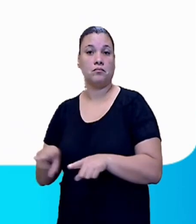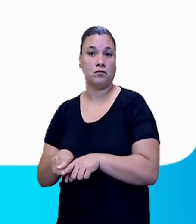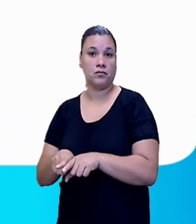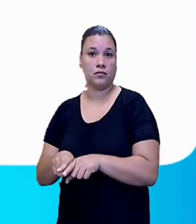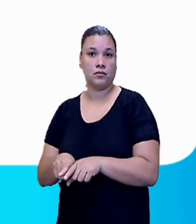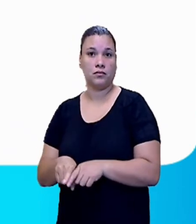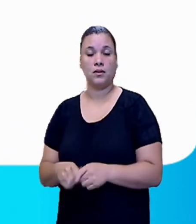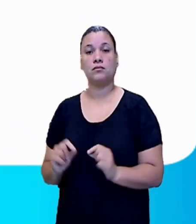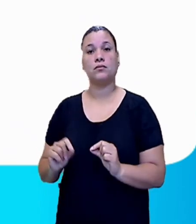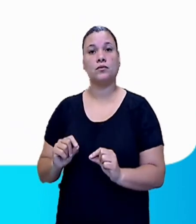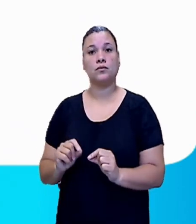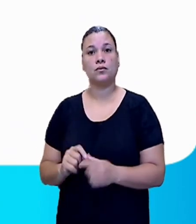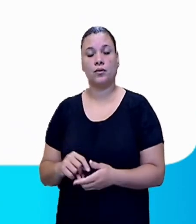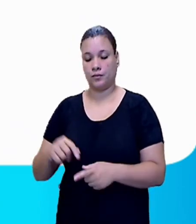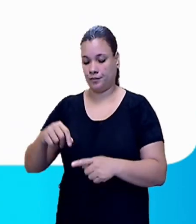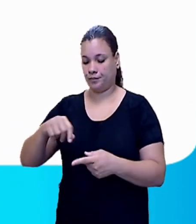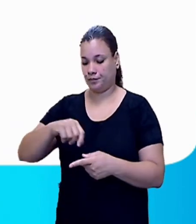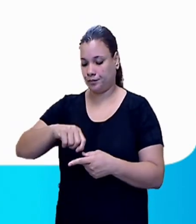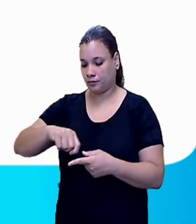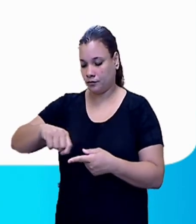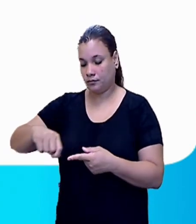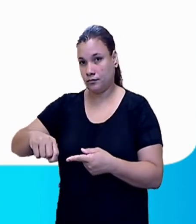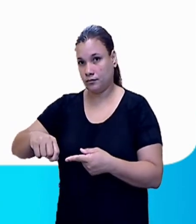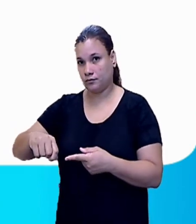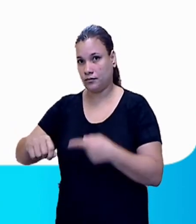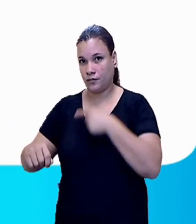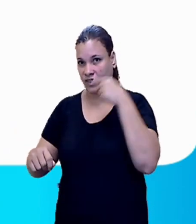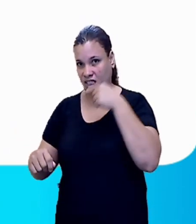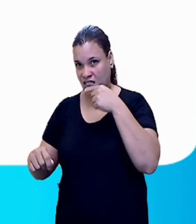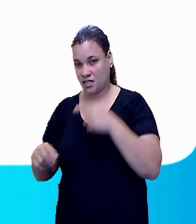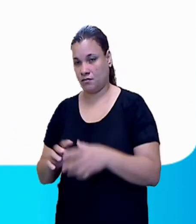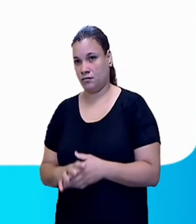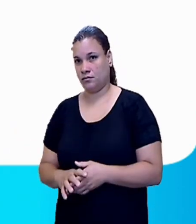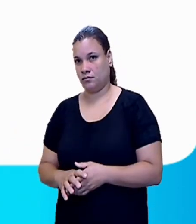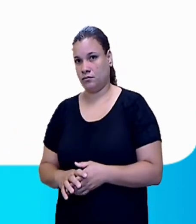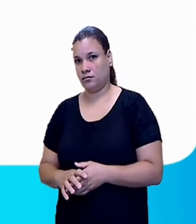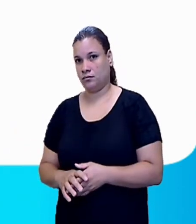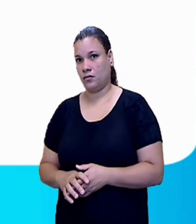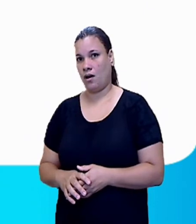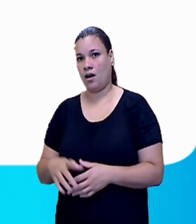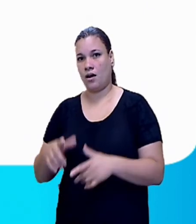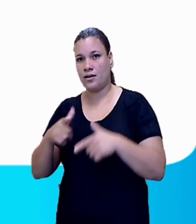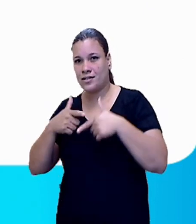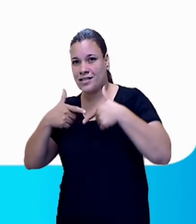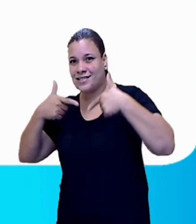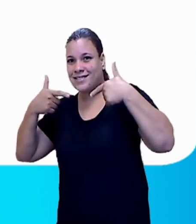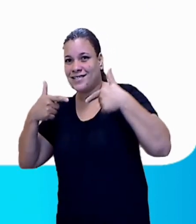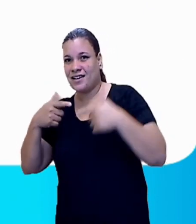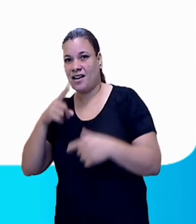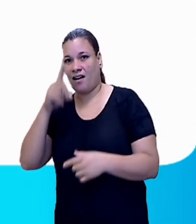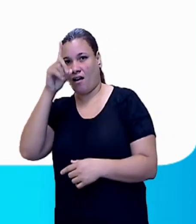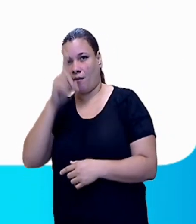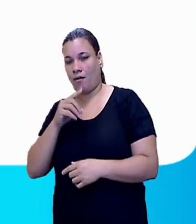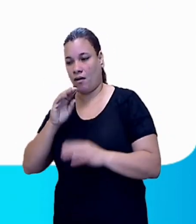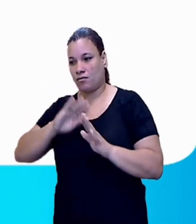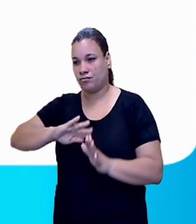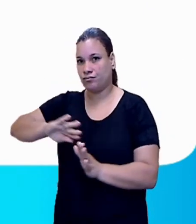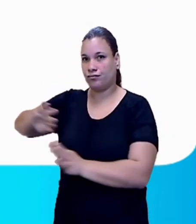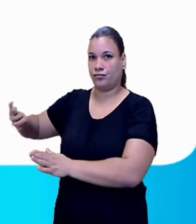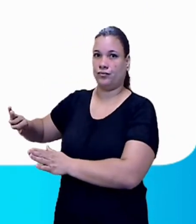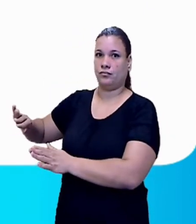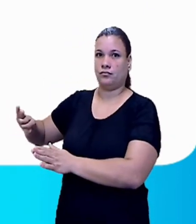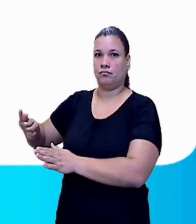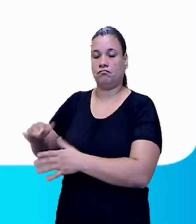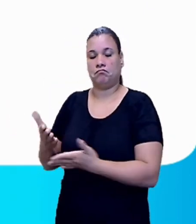sorriso, deixe de lado aquele sorrisinho amarelo. Bem, o que a gente pode entender do primeiro? Não